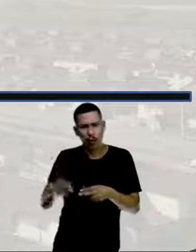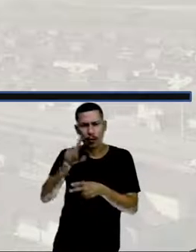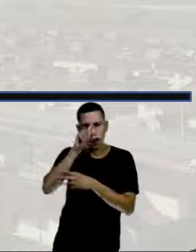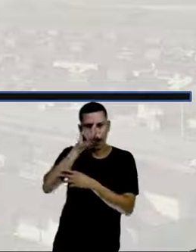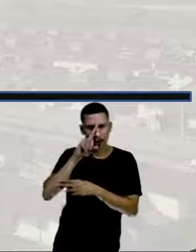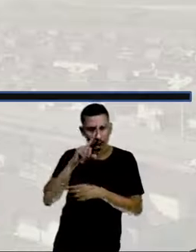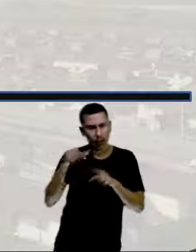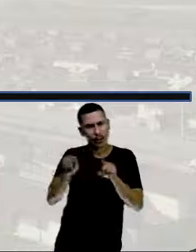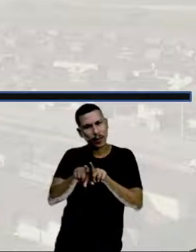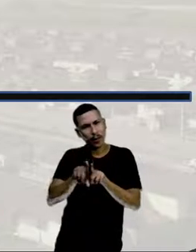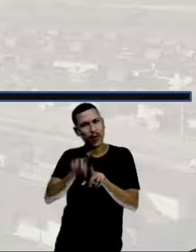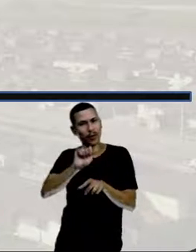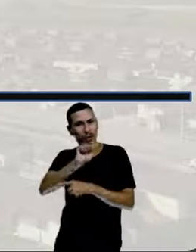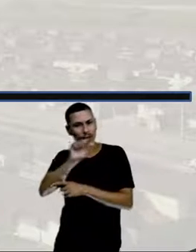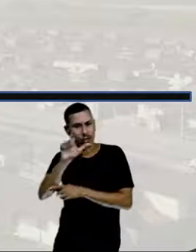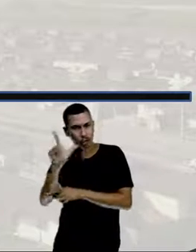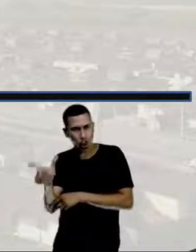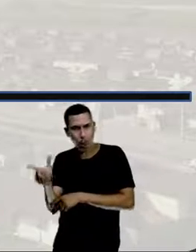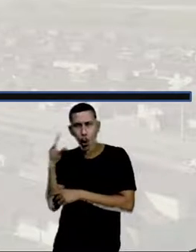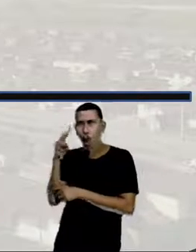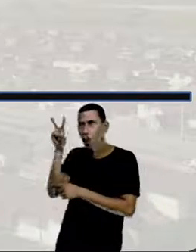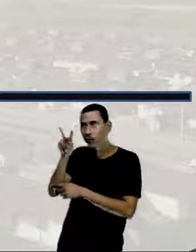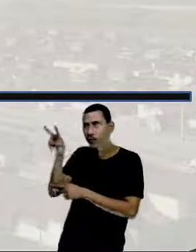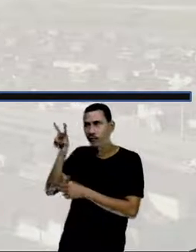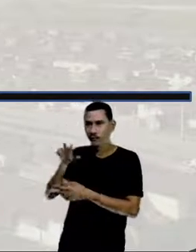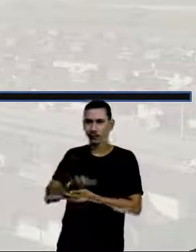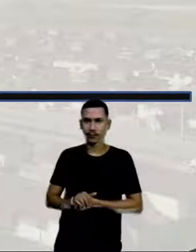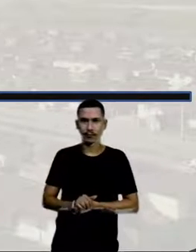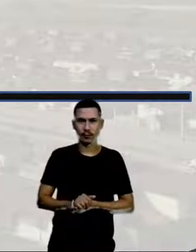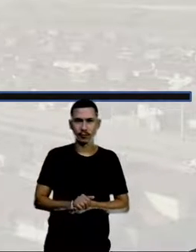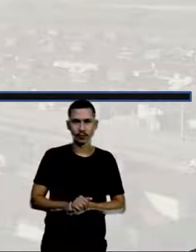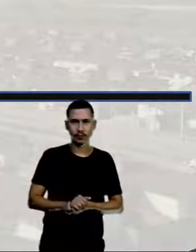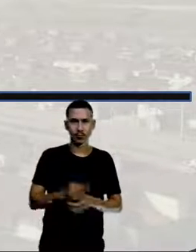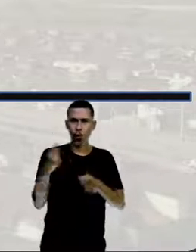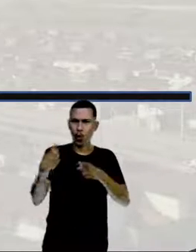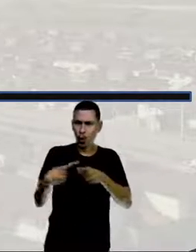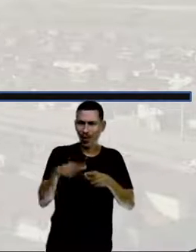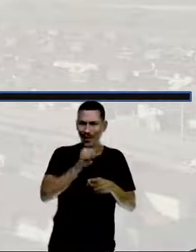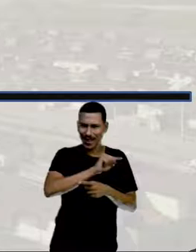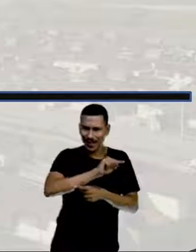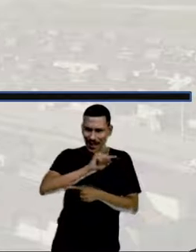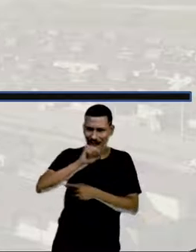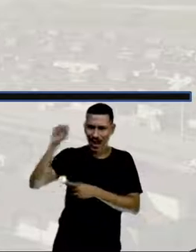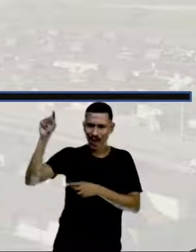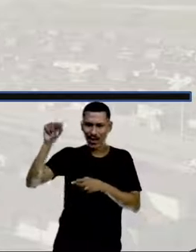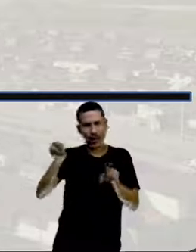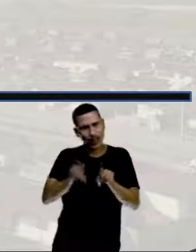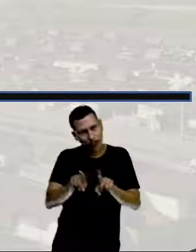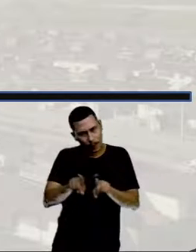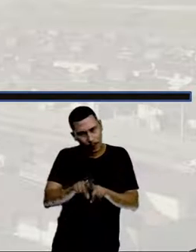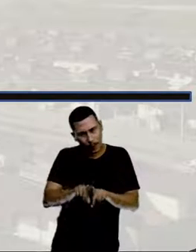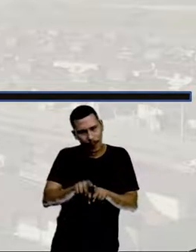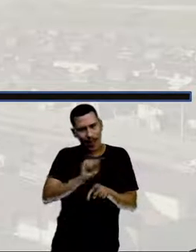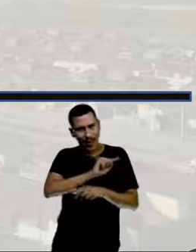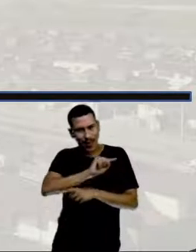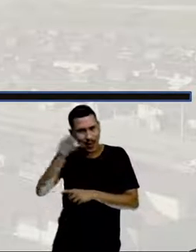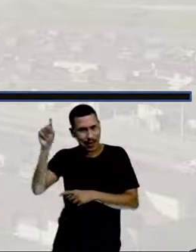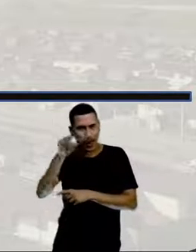e o azul lá de trás. Isso porque essas retas também, elas são retas,